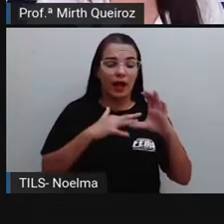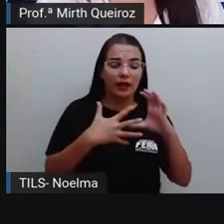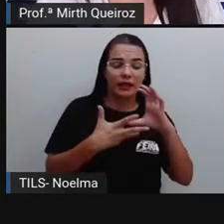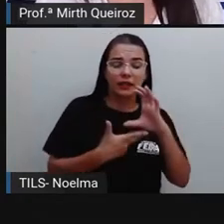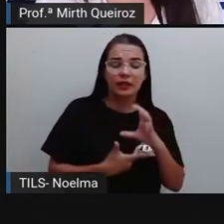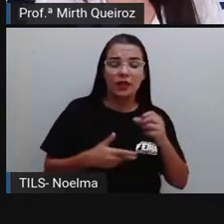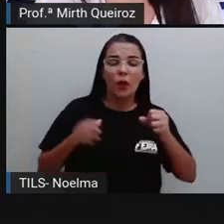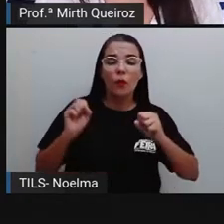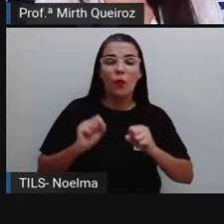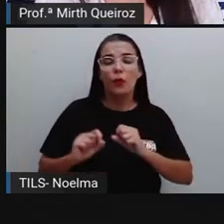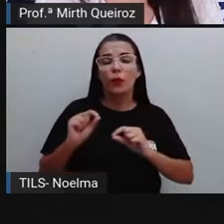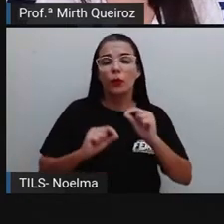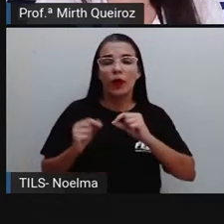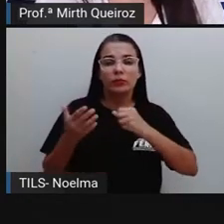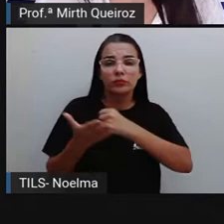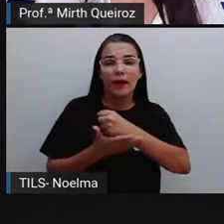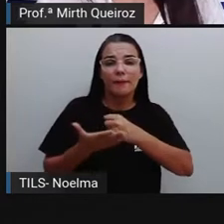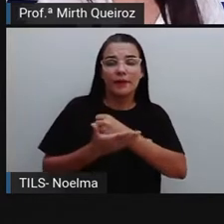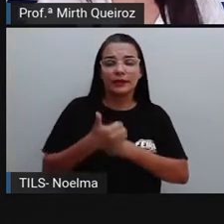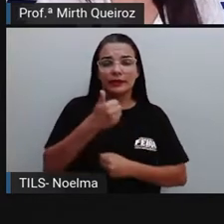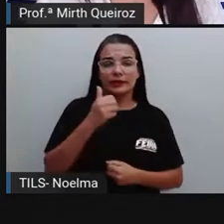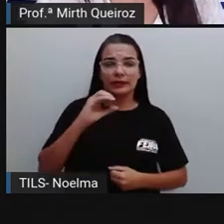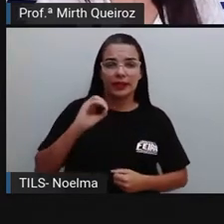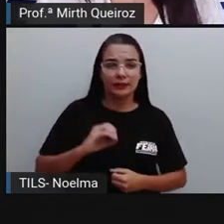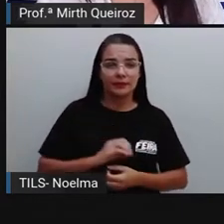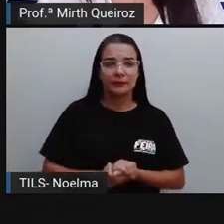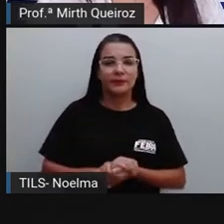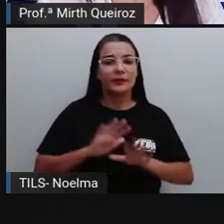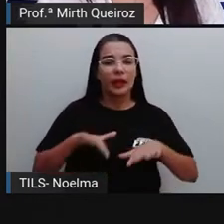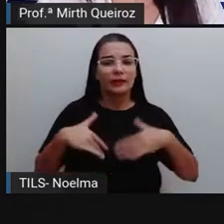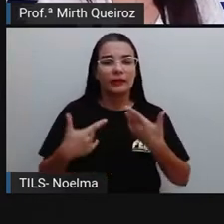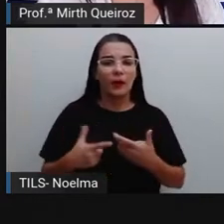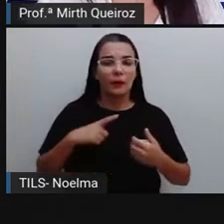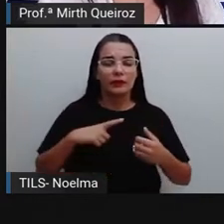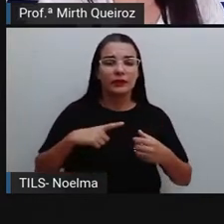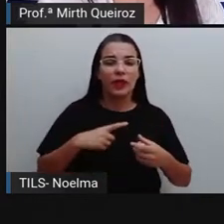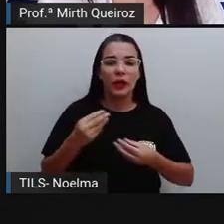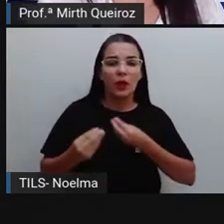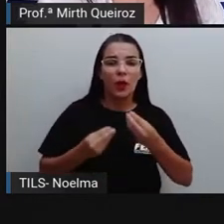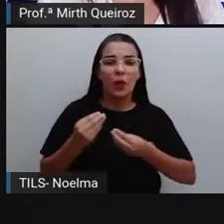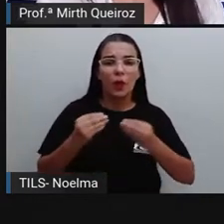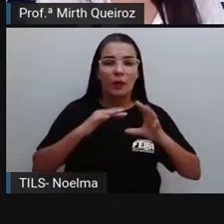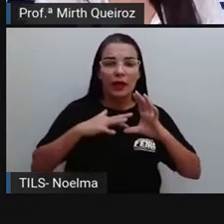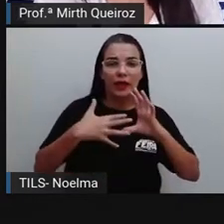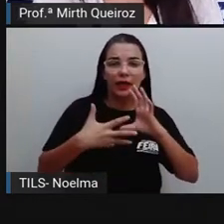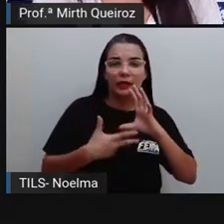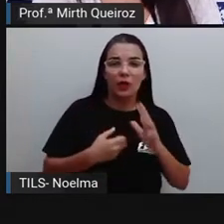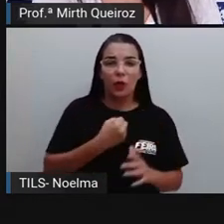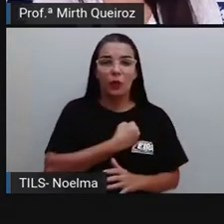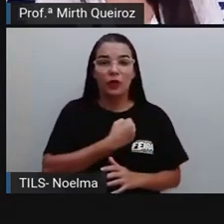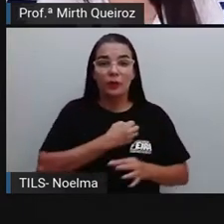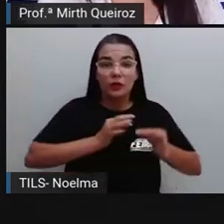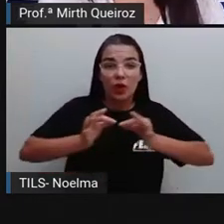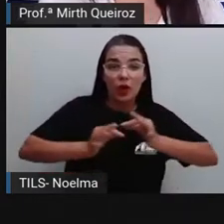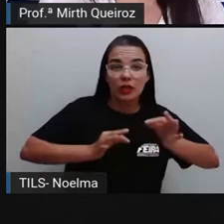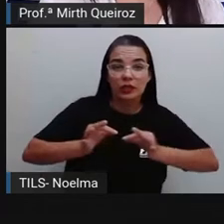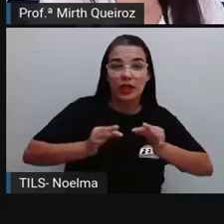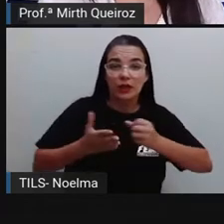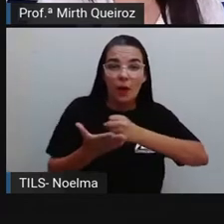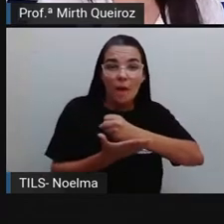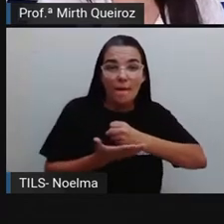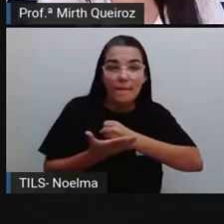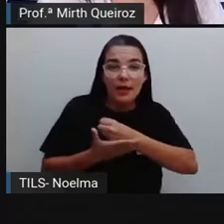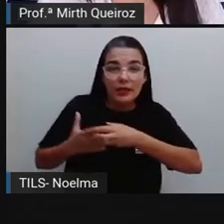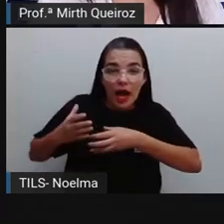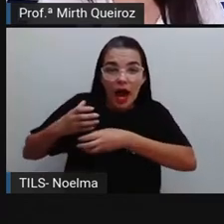Características do sistema decimal. O sistema de numeração decimal, nesse sistema, os números são organizados